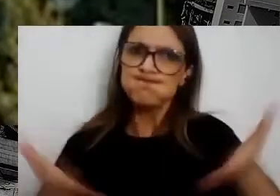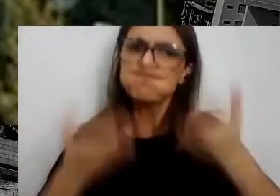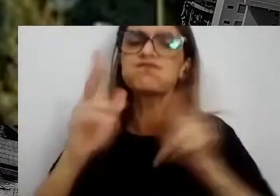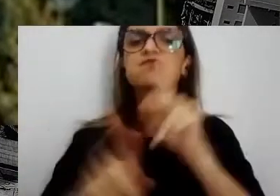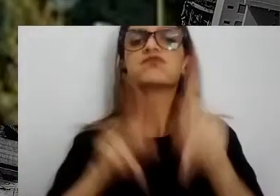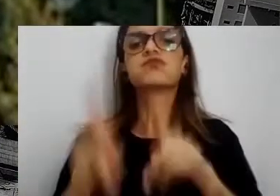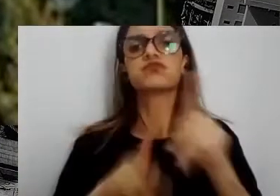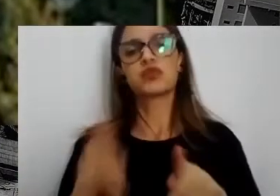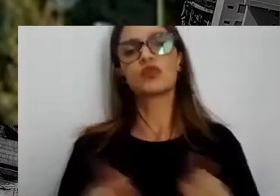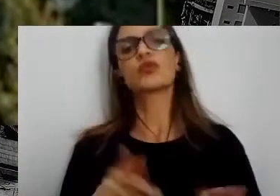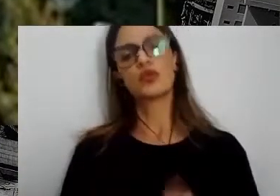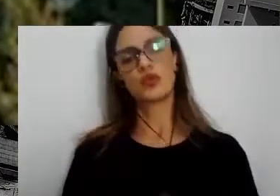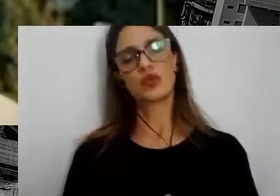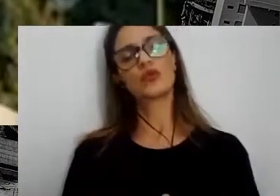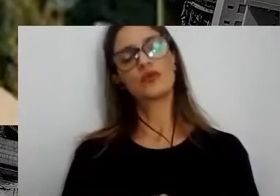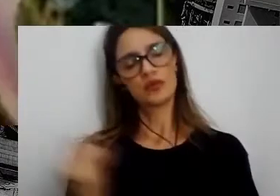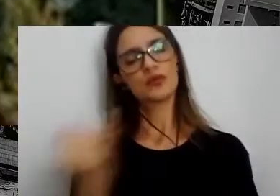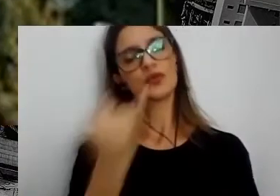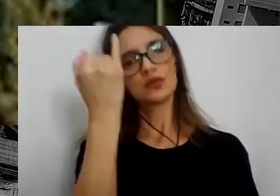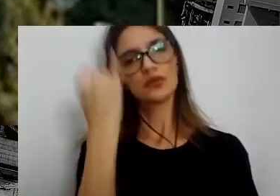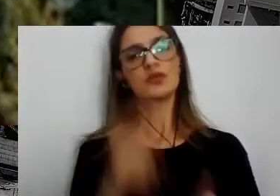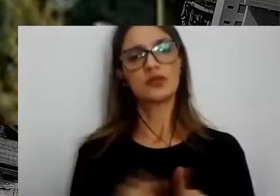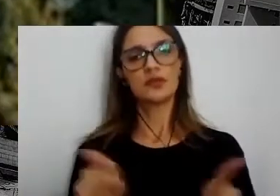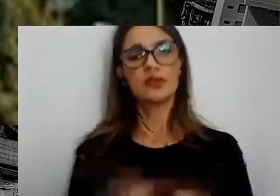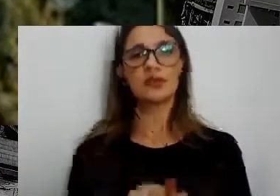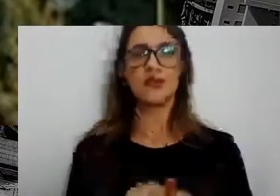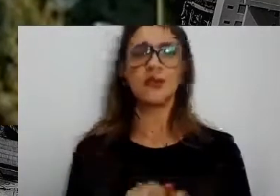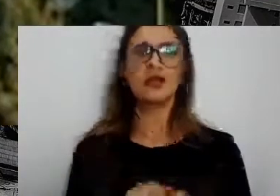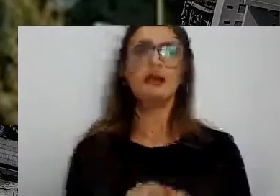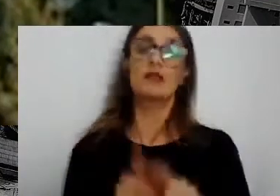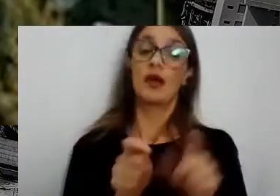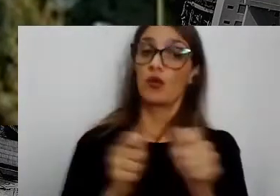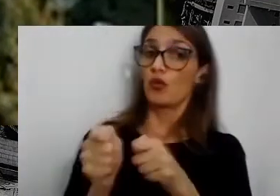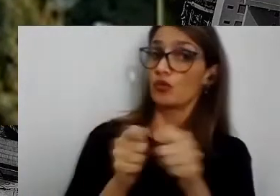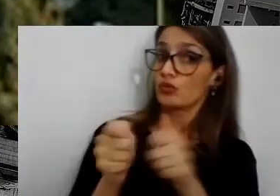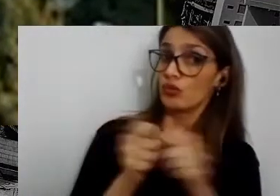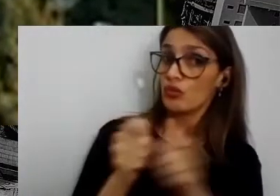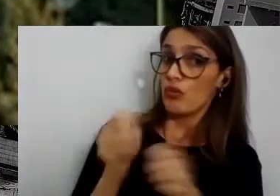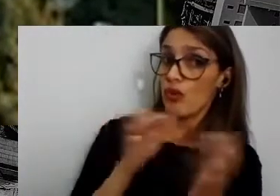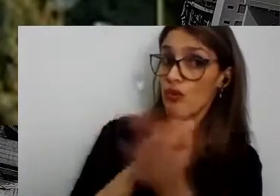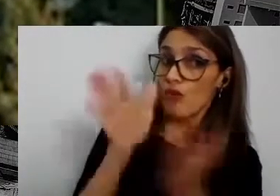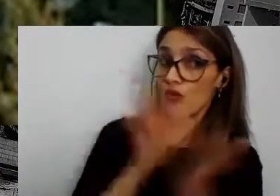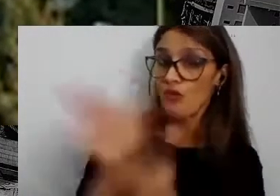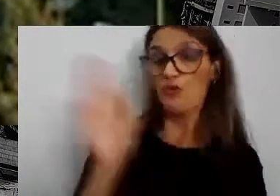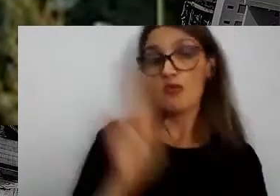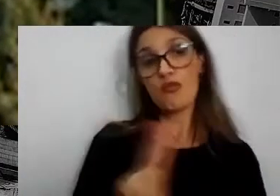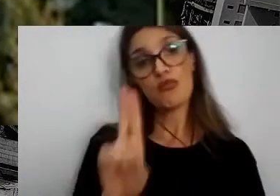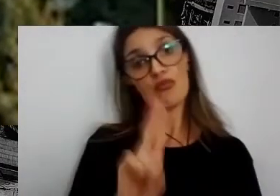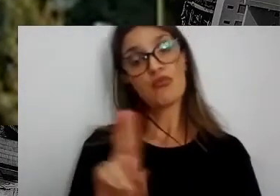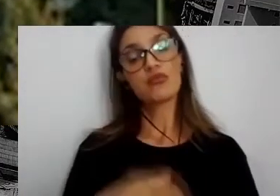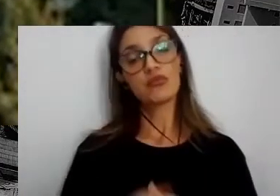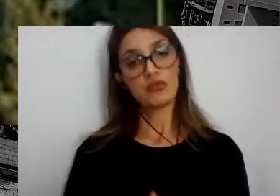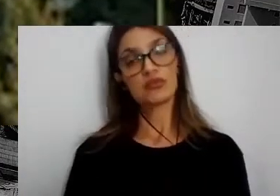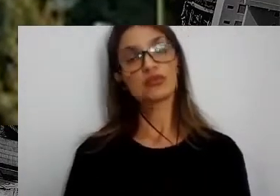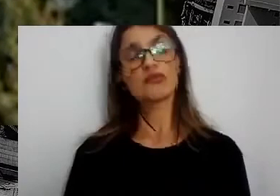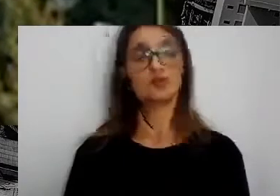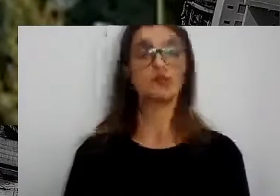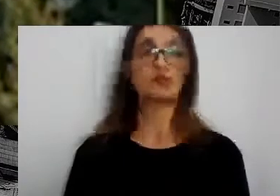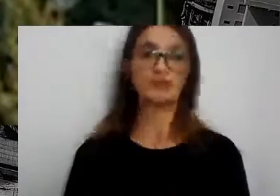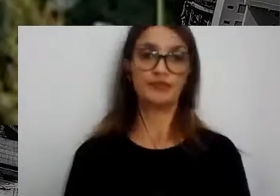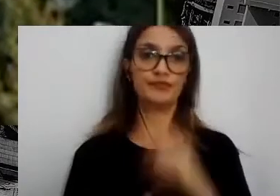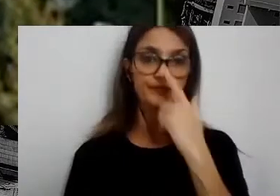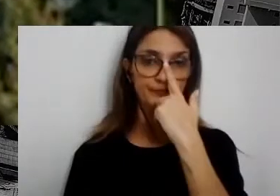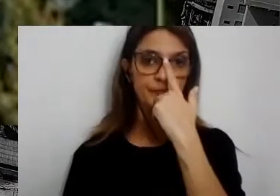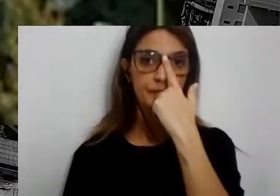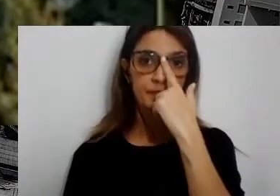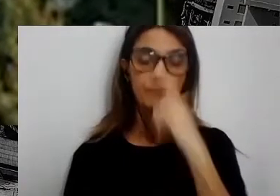importante para essa questão de contribuição e aumentar a disponibilidade hídrica. Falando dessa